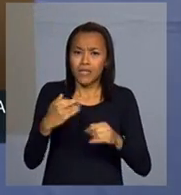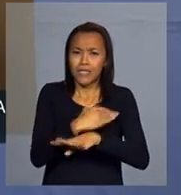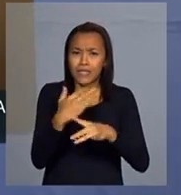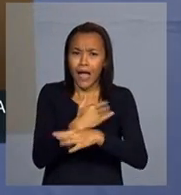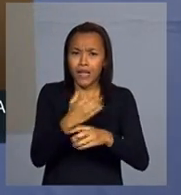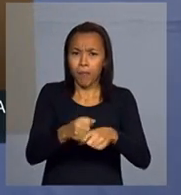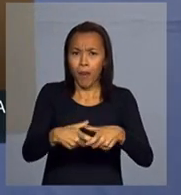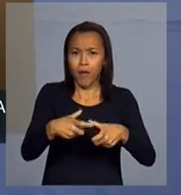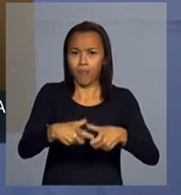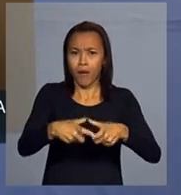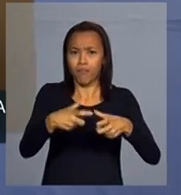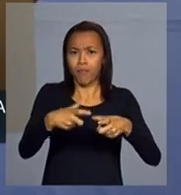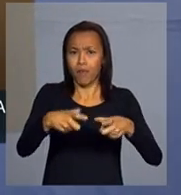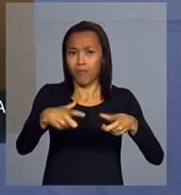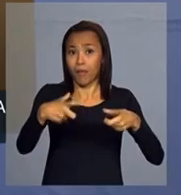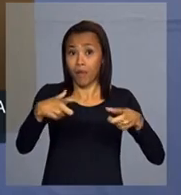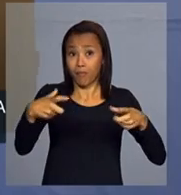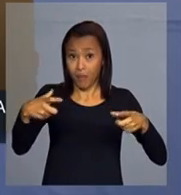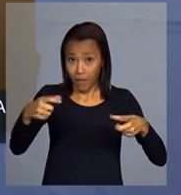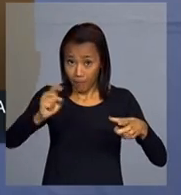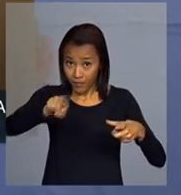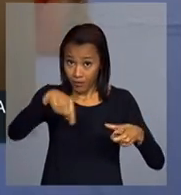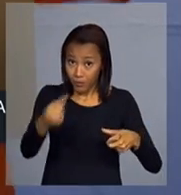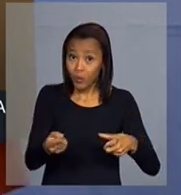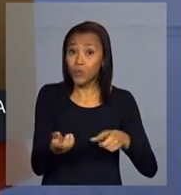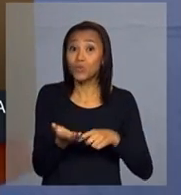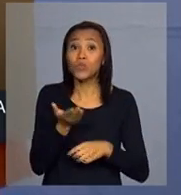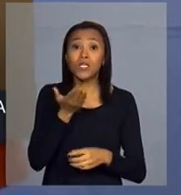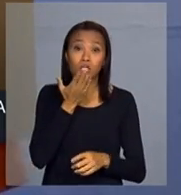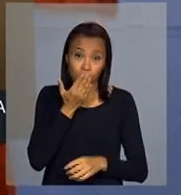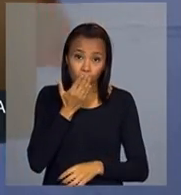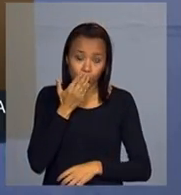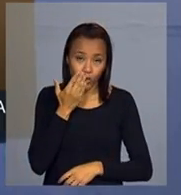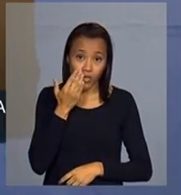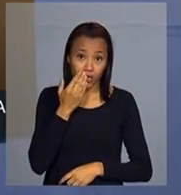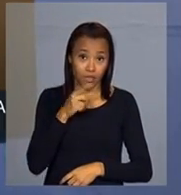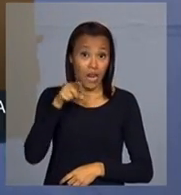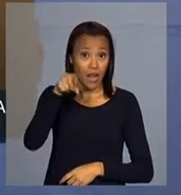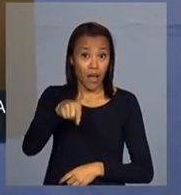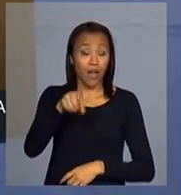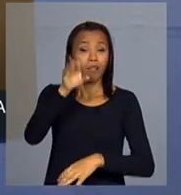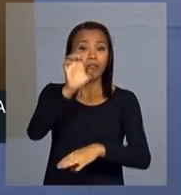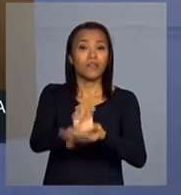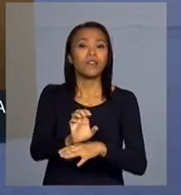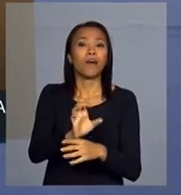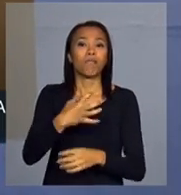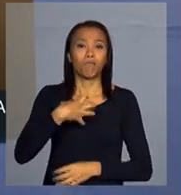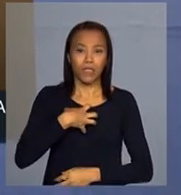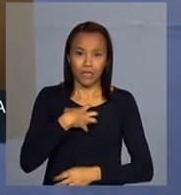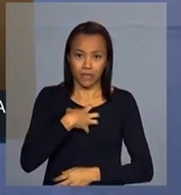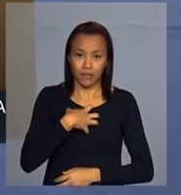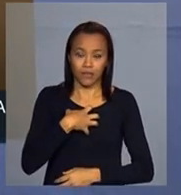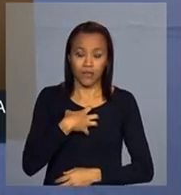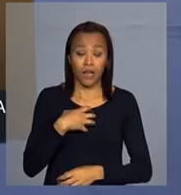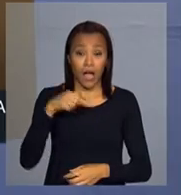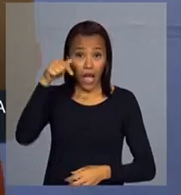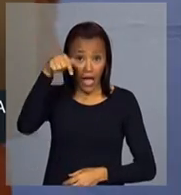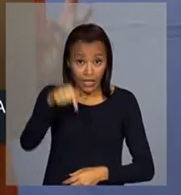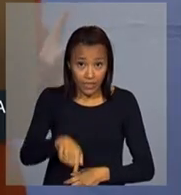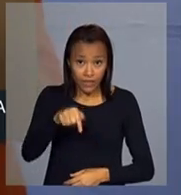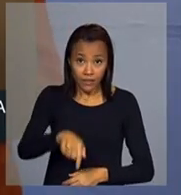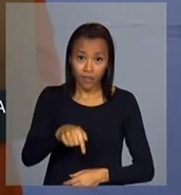depois dos índios, lá na Bahia. Aqui em Pernambuco, onde se